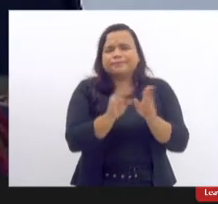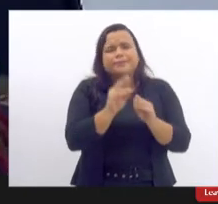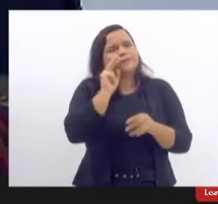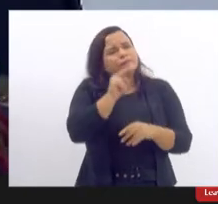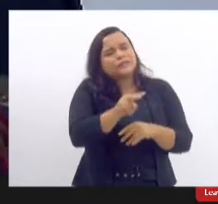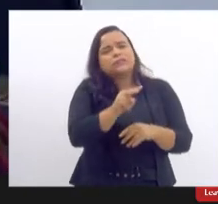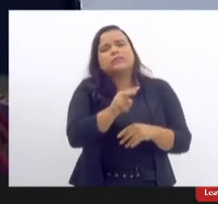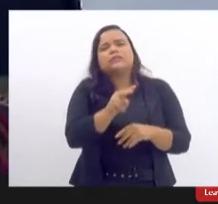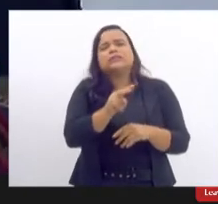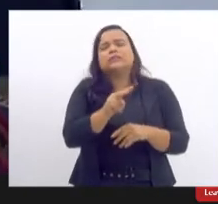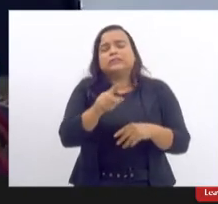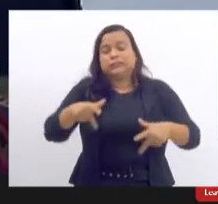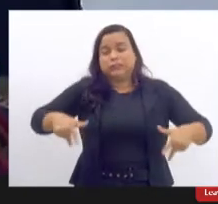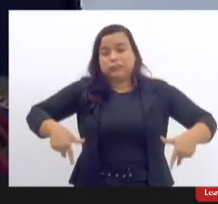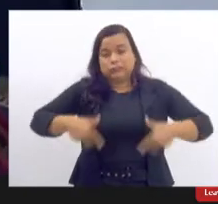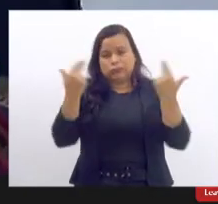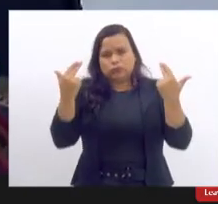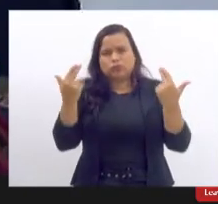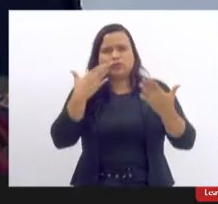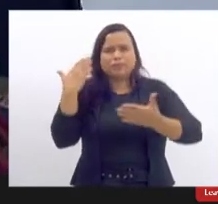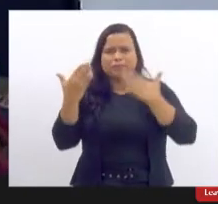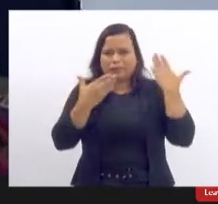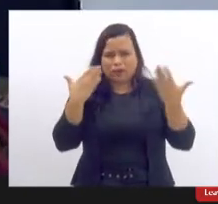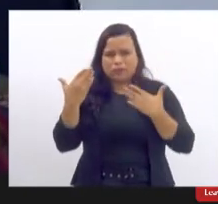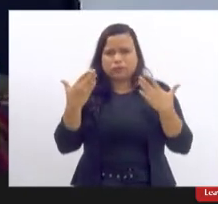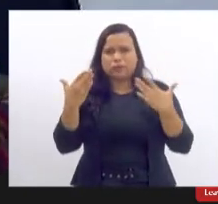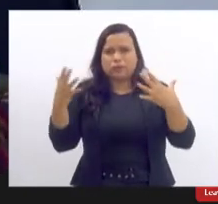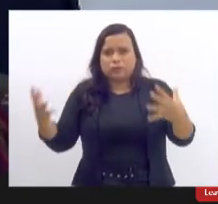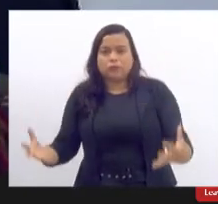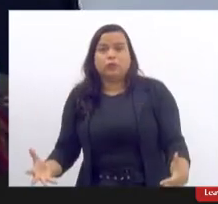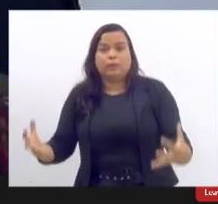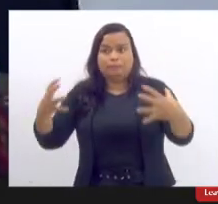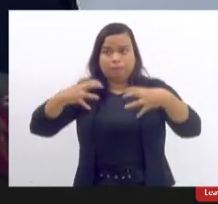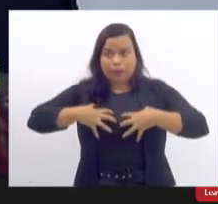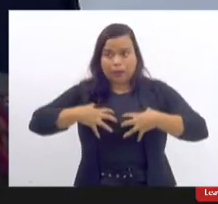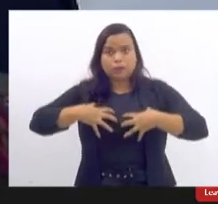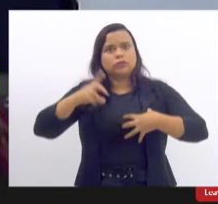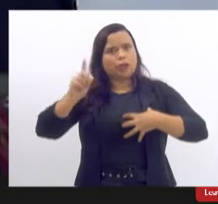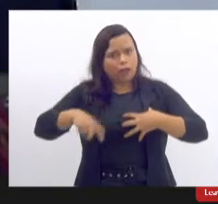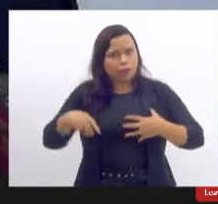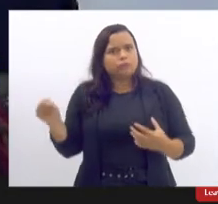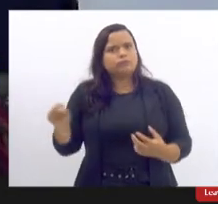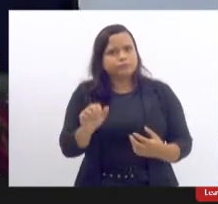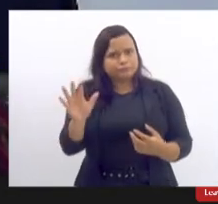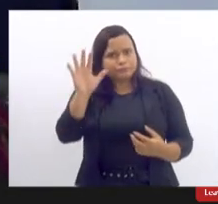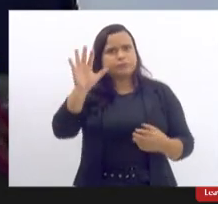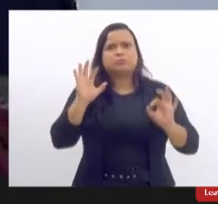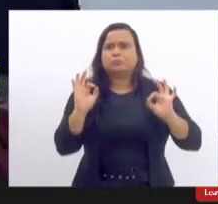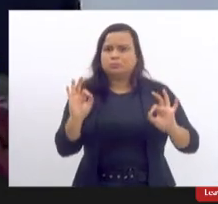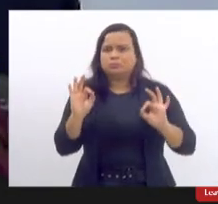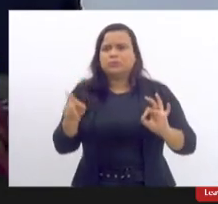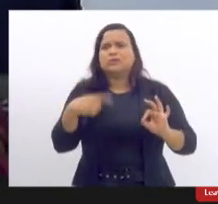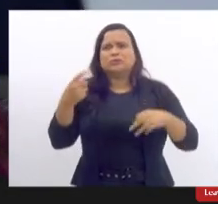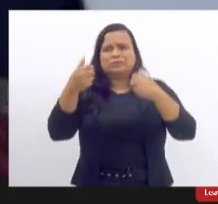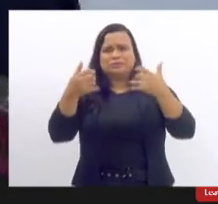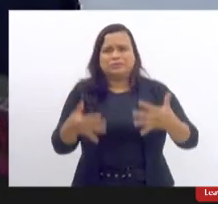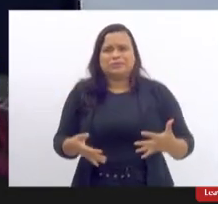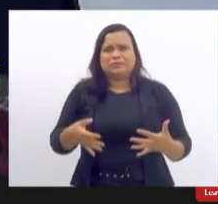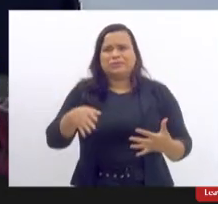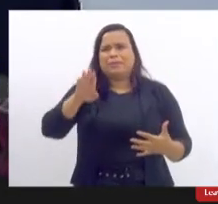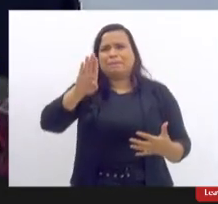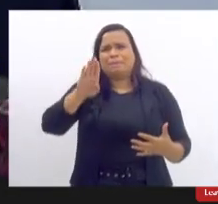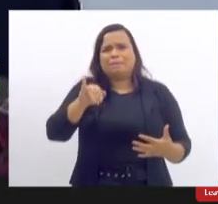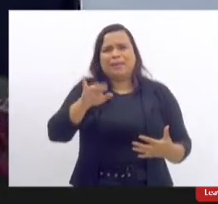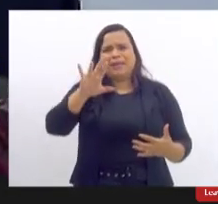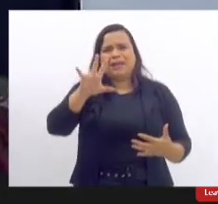essa cirurgia do implante mamário é um top de linha ou seja a gente está falando de bilhões de